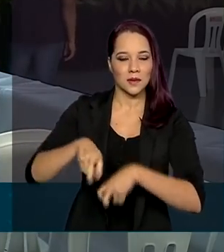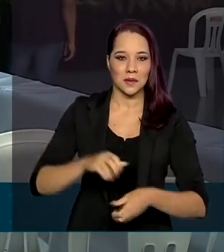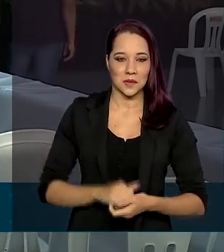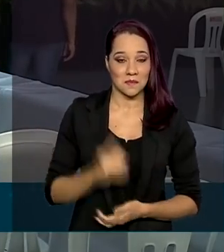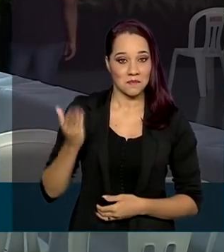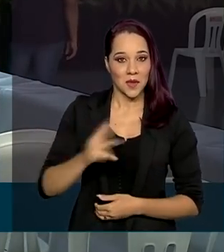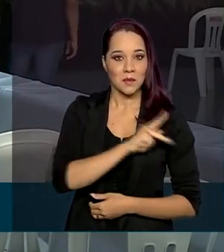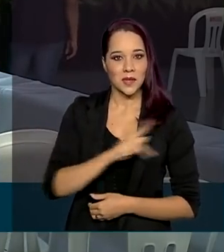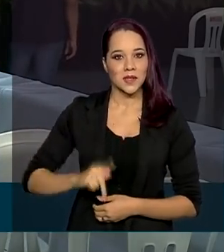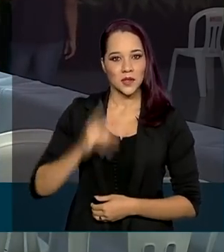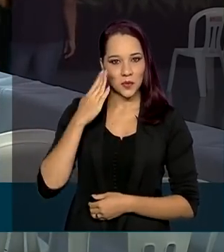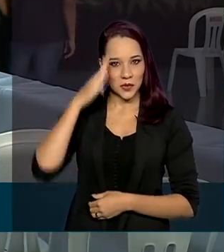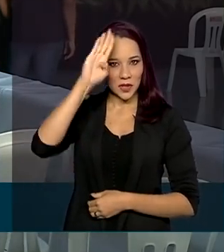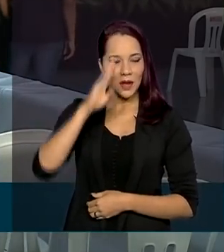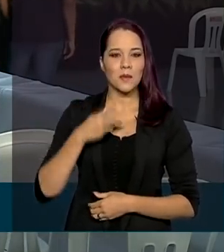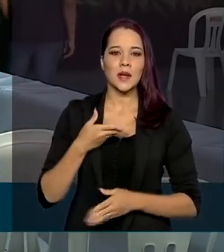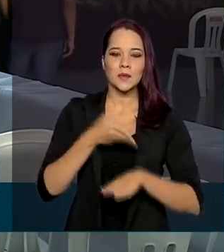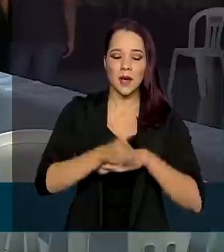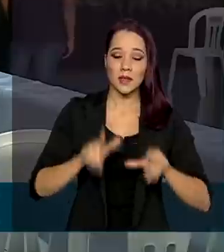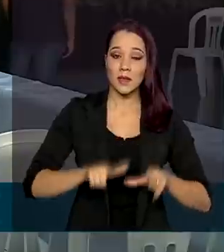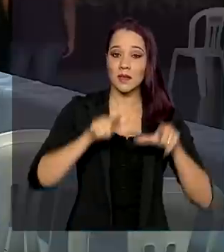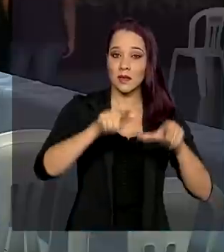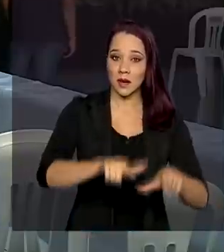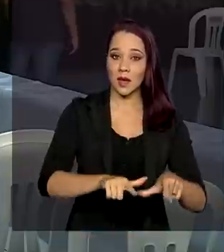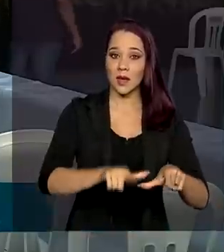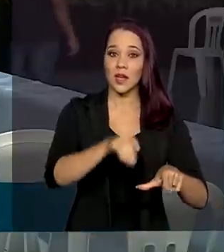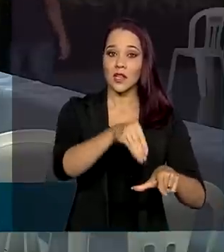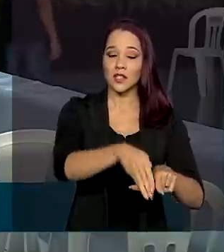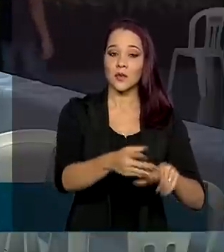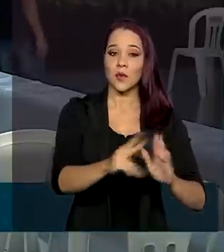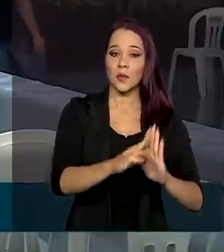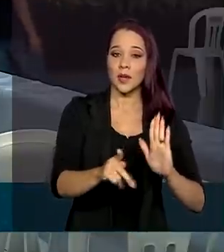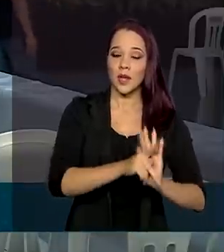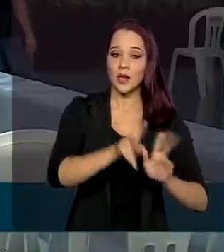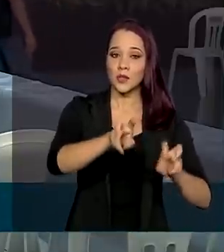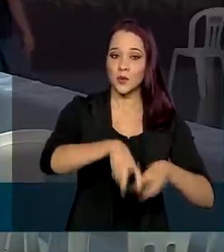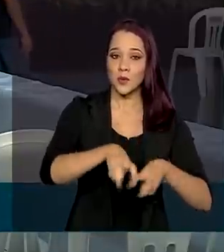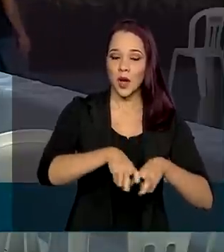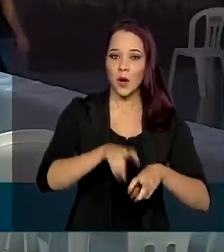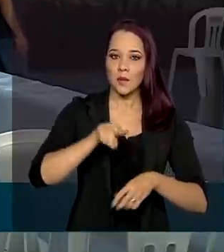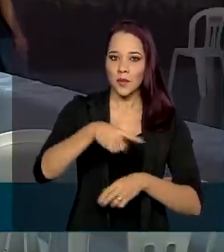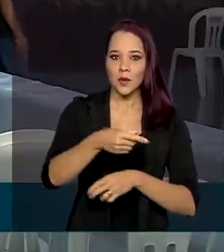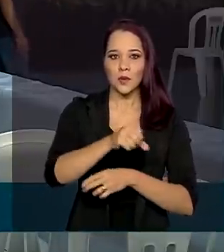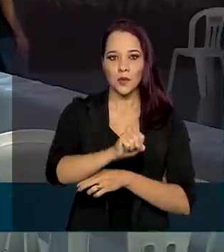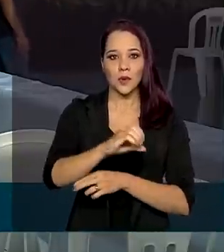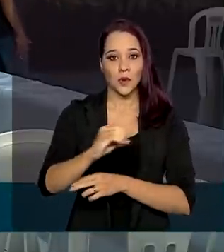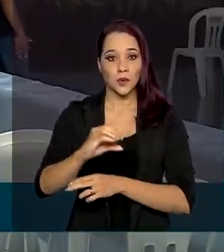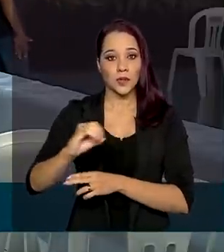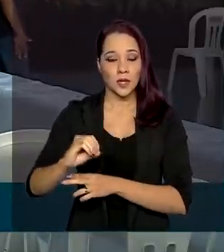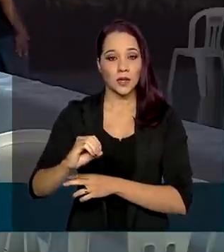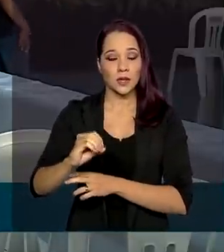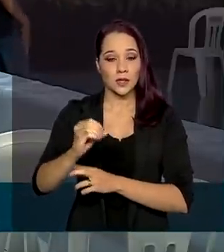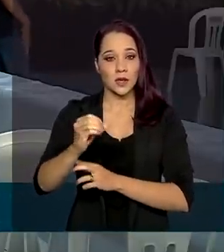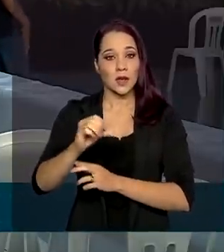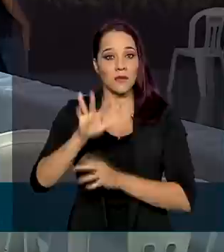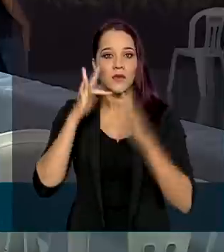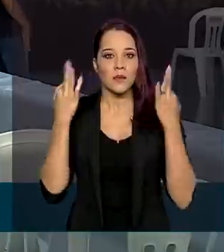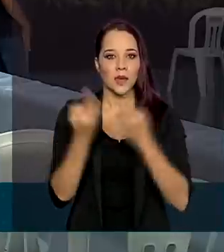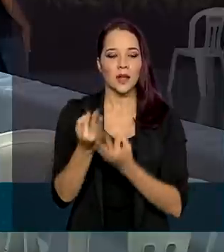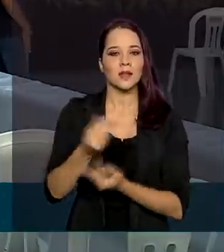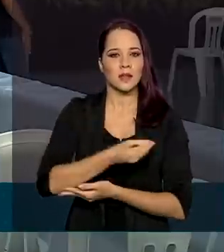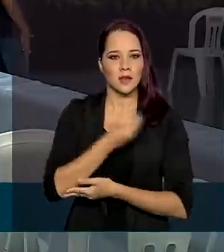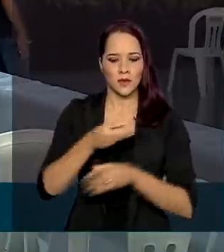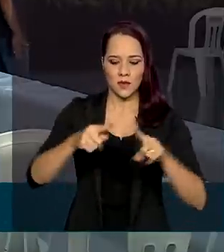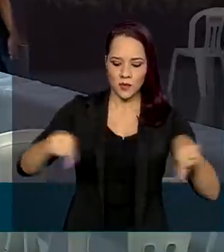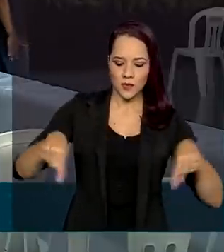Aqui o presidente Jair Bolsonaro vai participar da entrega de títulos de propriedade rural para 1.806 famílias que vivem em